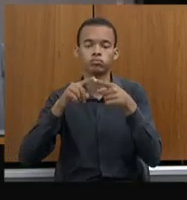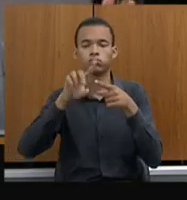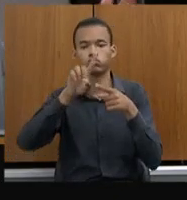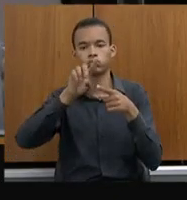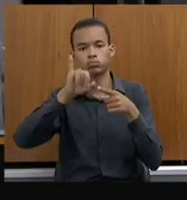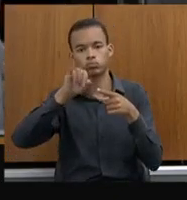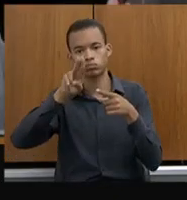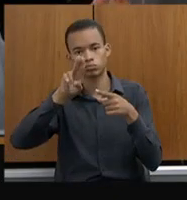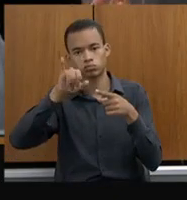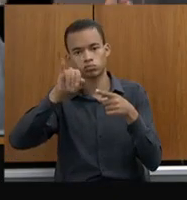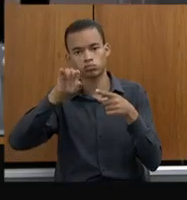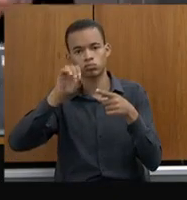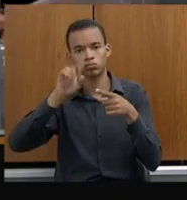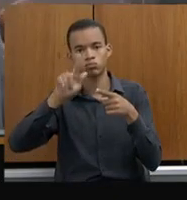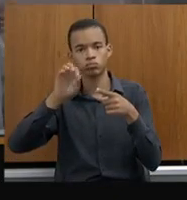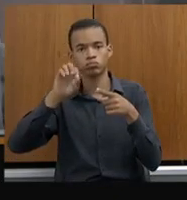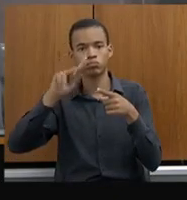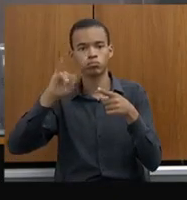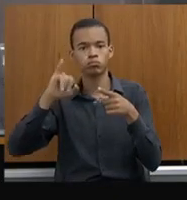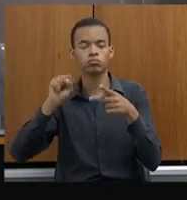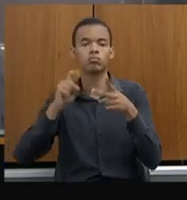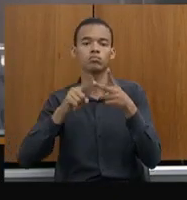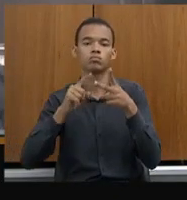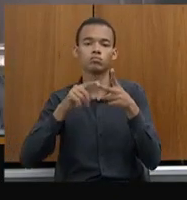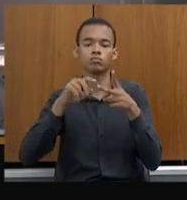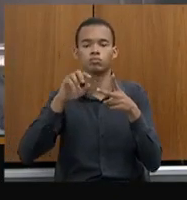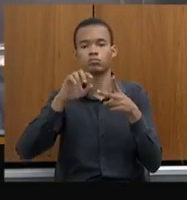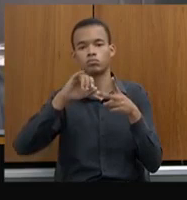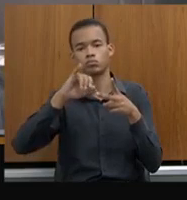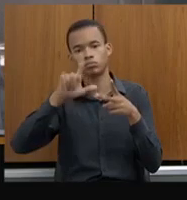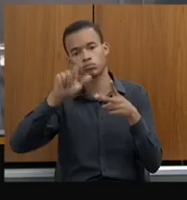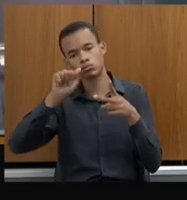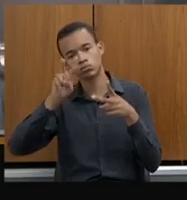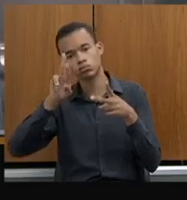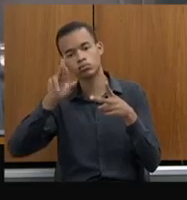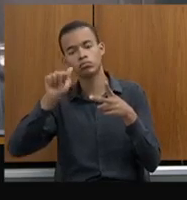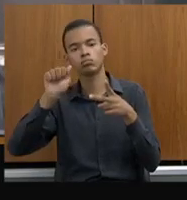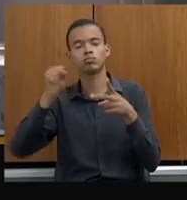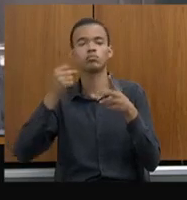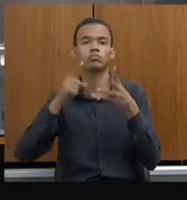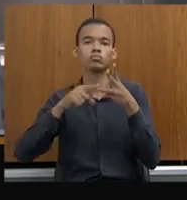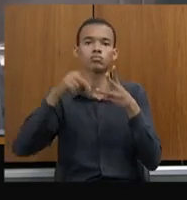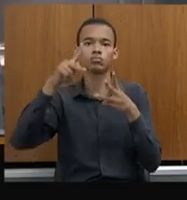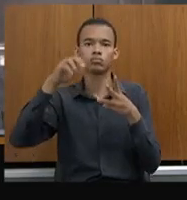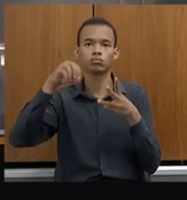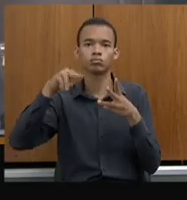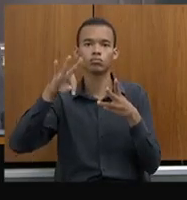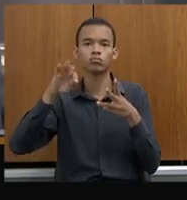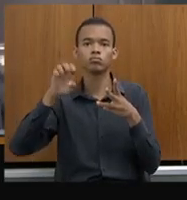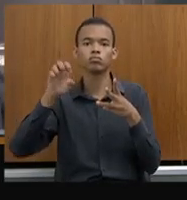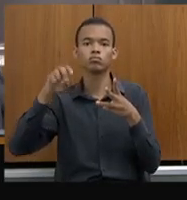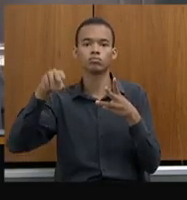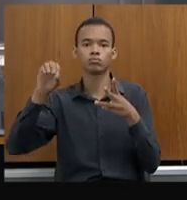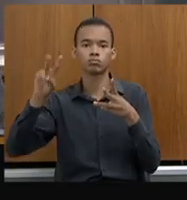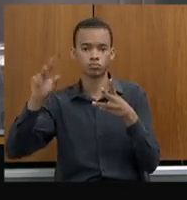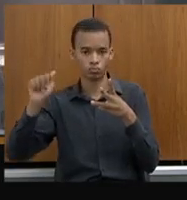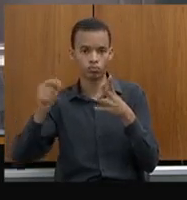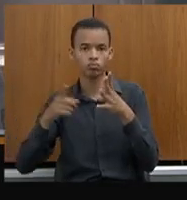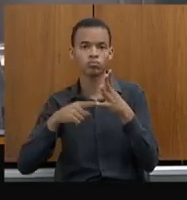Lavras, Montes Claros, Itajubá, Leopoldina, São Lourenço, Ponte Nova, tudo esse ano.